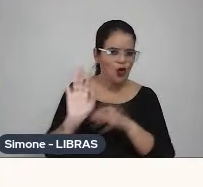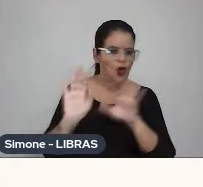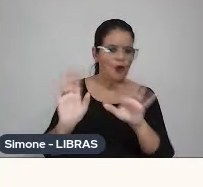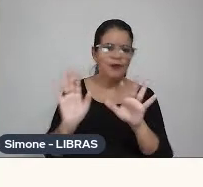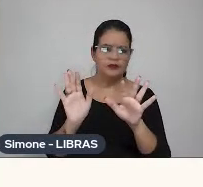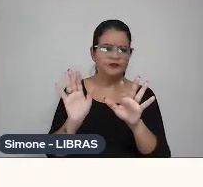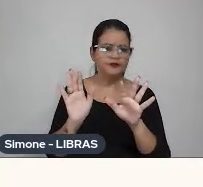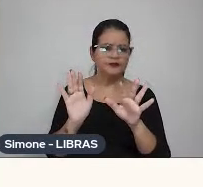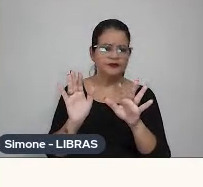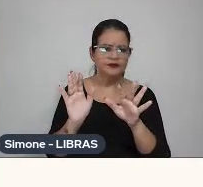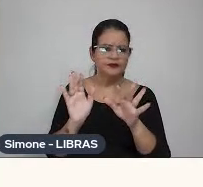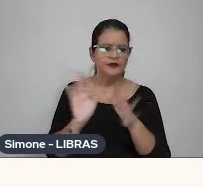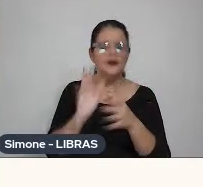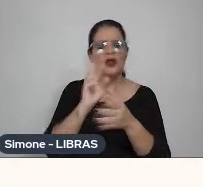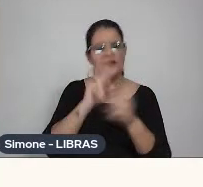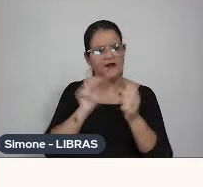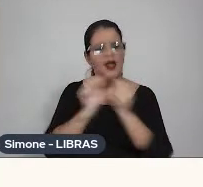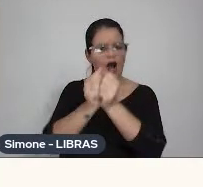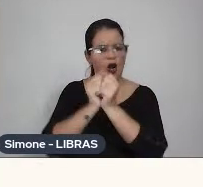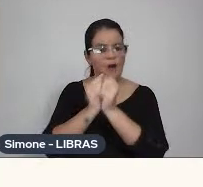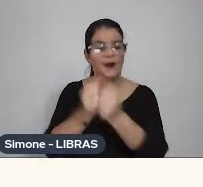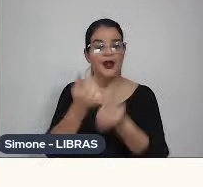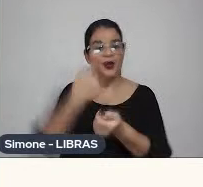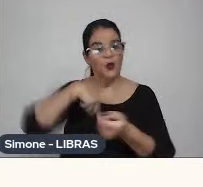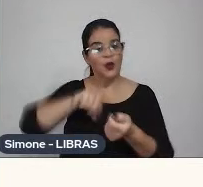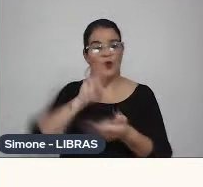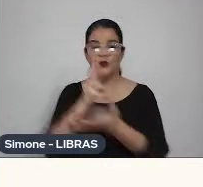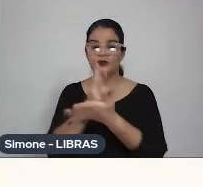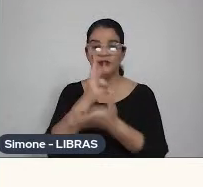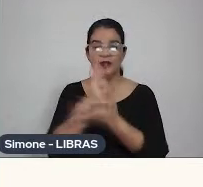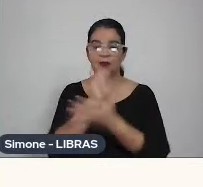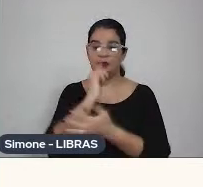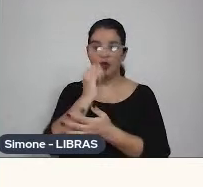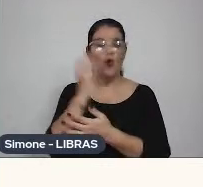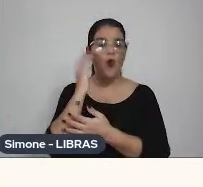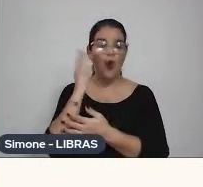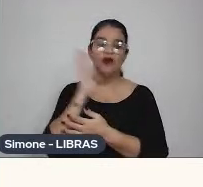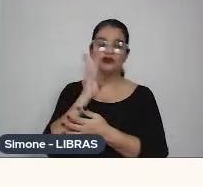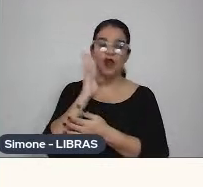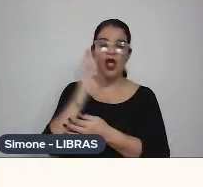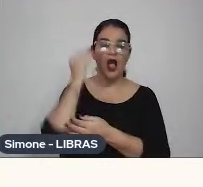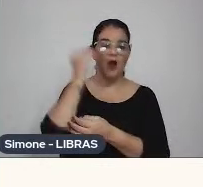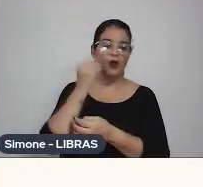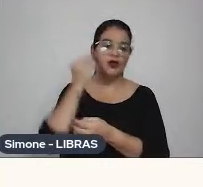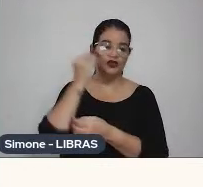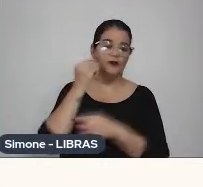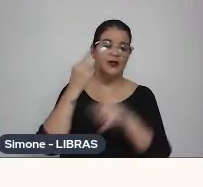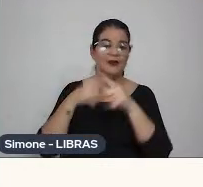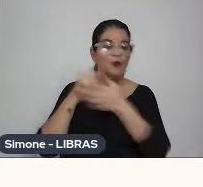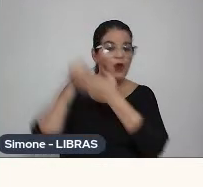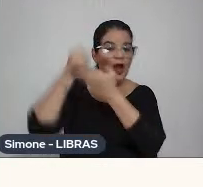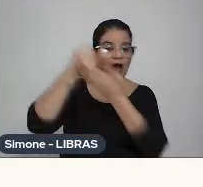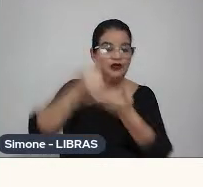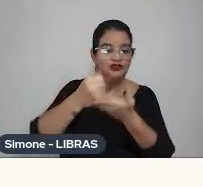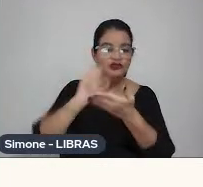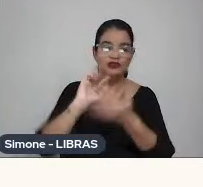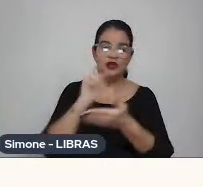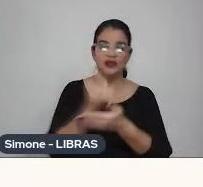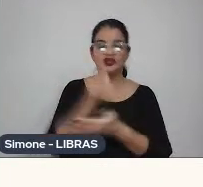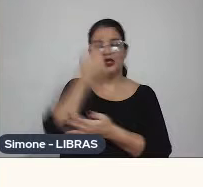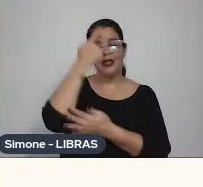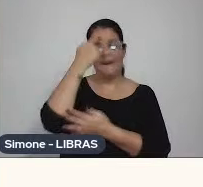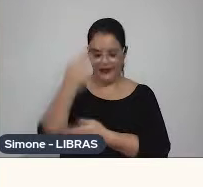e vai se acompanhando, eu sempre brinco, que eu acho legal a experiência, porque ajuda a gente a pensar